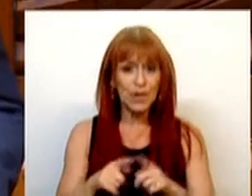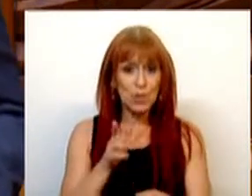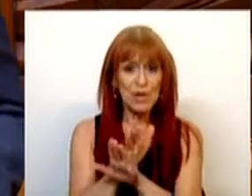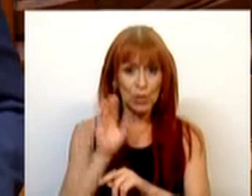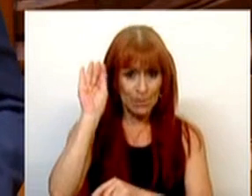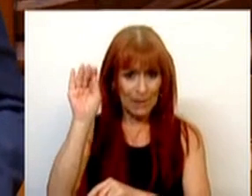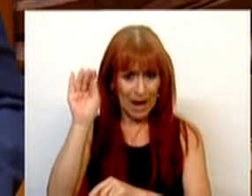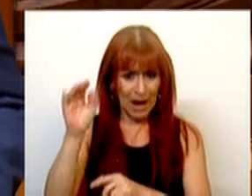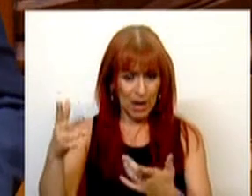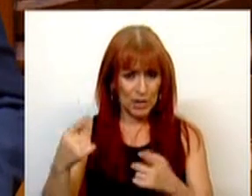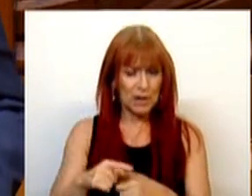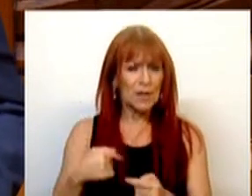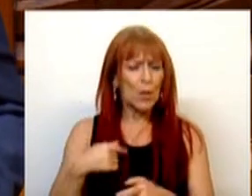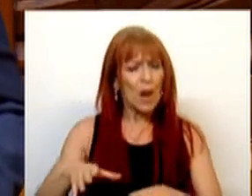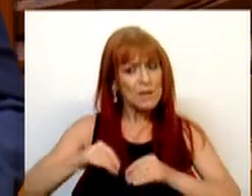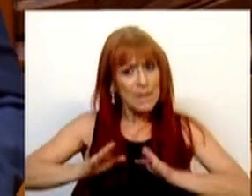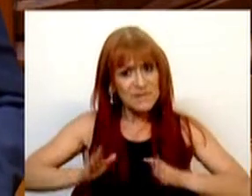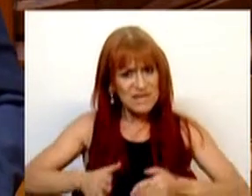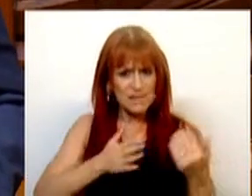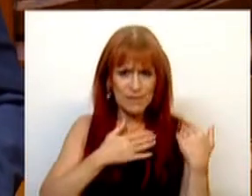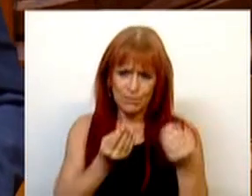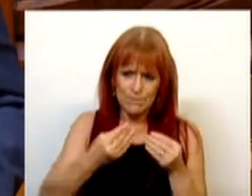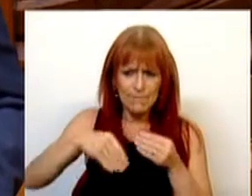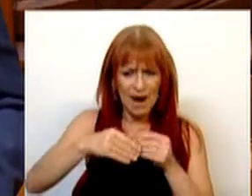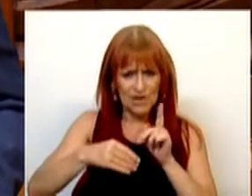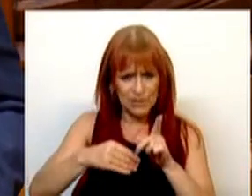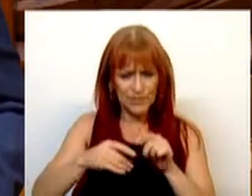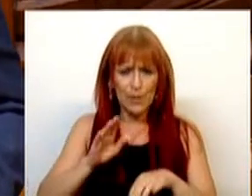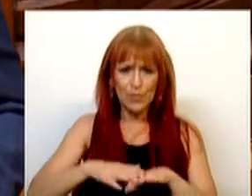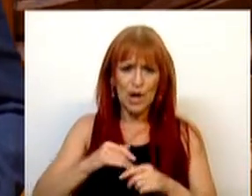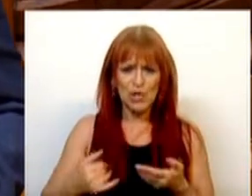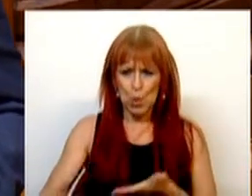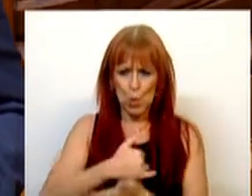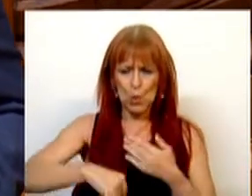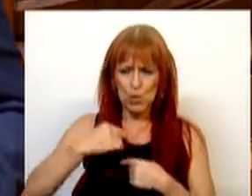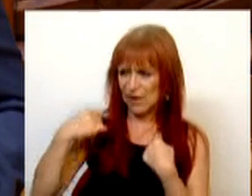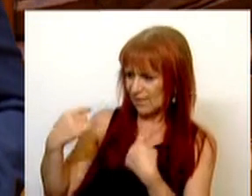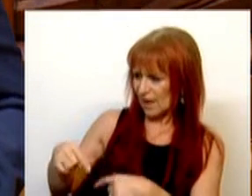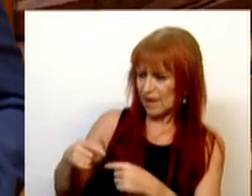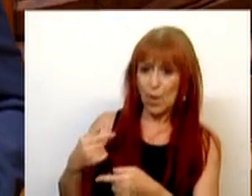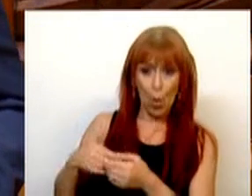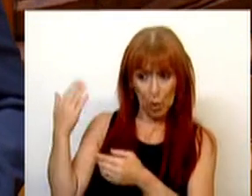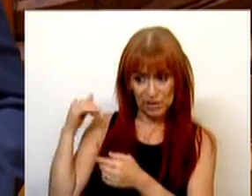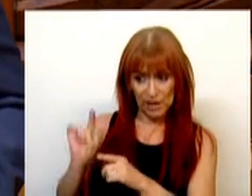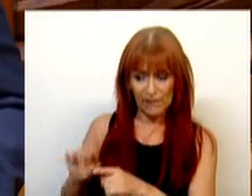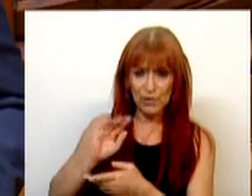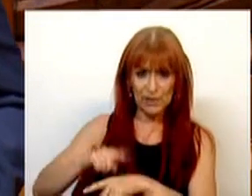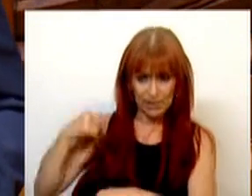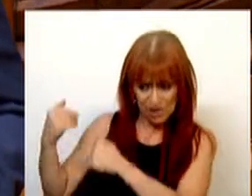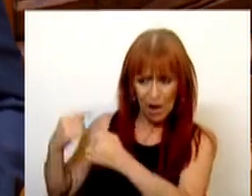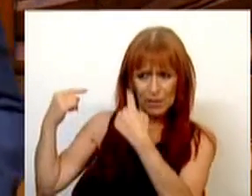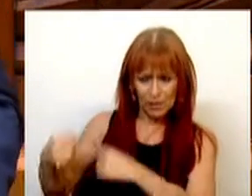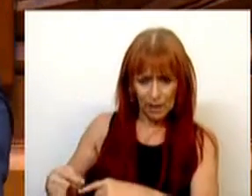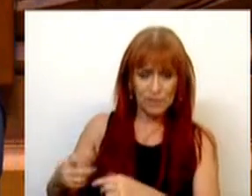o setor bancário tende a assumir responsabilidades acrescidas face aos lucros que têm obtido nos últimos tempos.